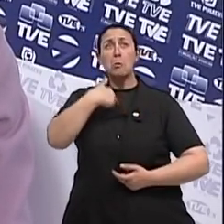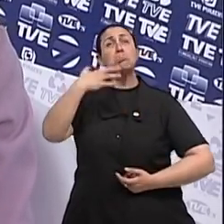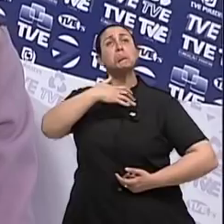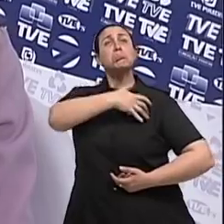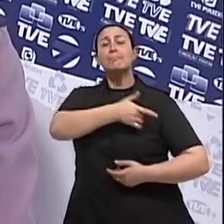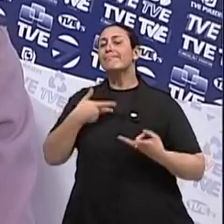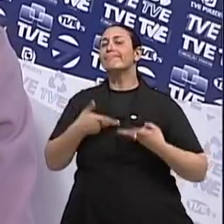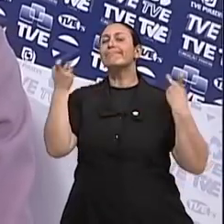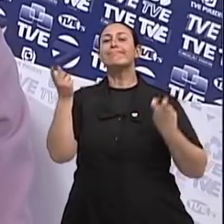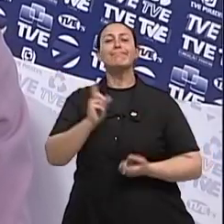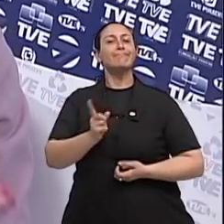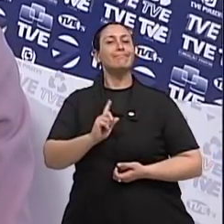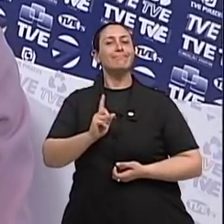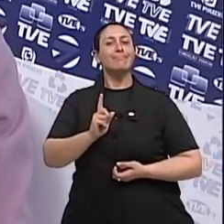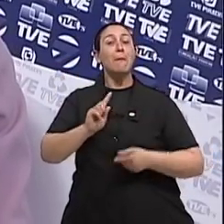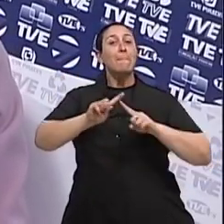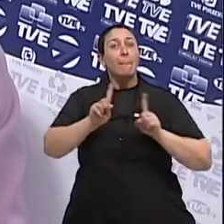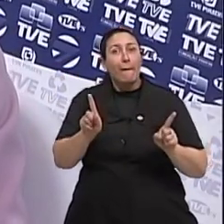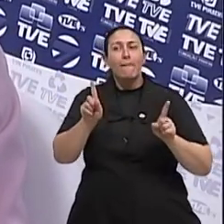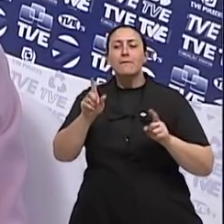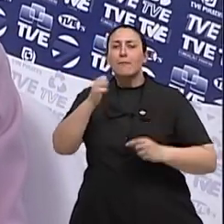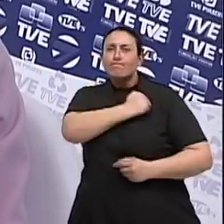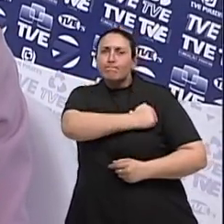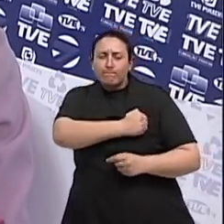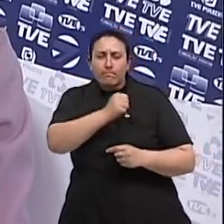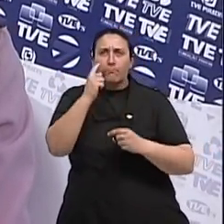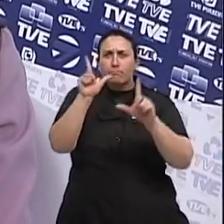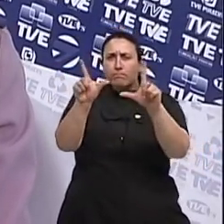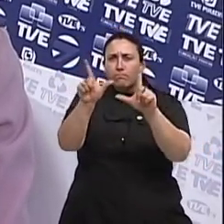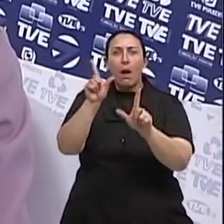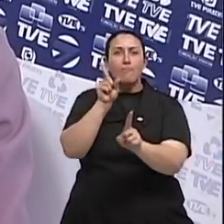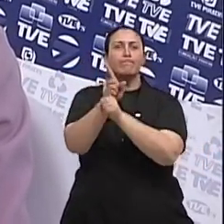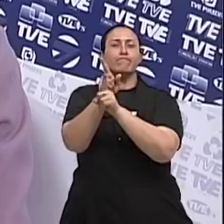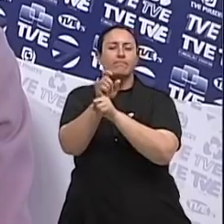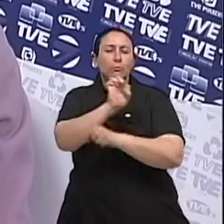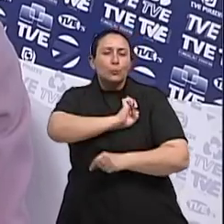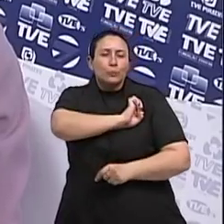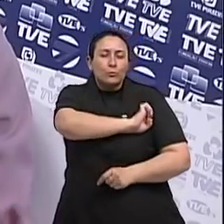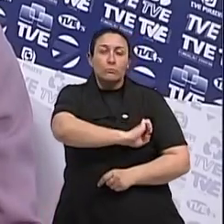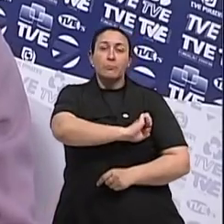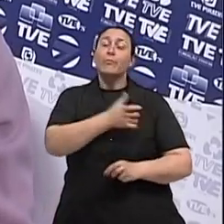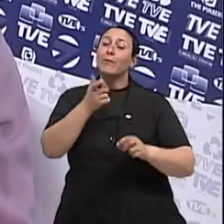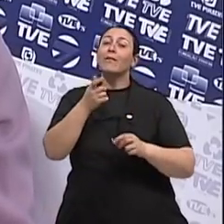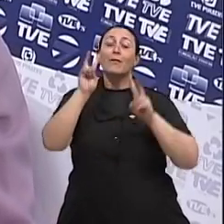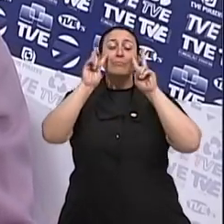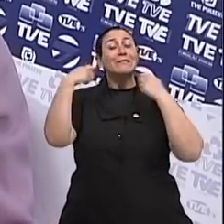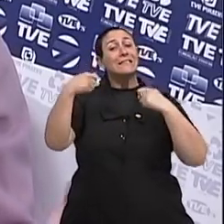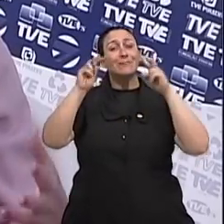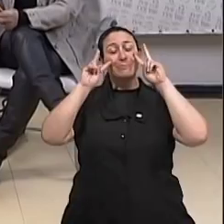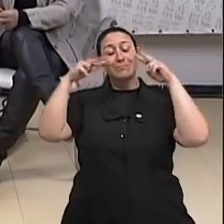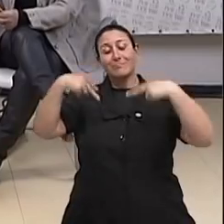Claro que o autoexame, e hoje nós preferimos chamar de autoconhecimento do corpo, porque não adianta,